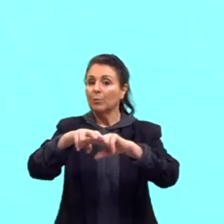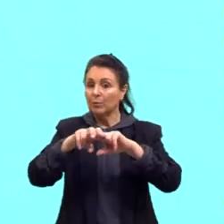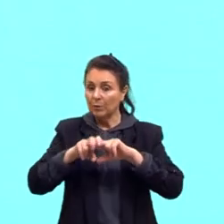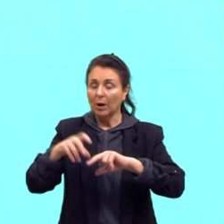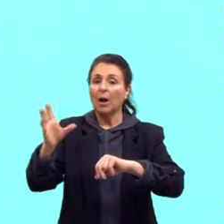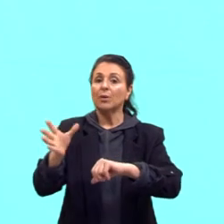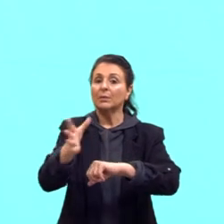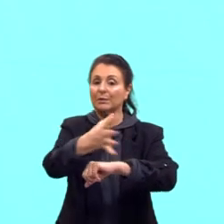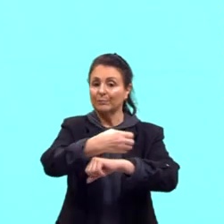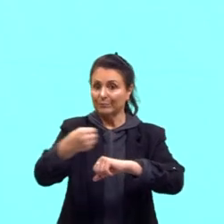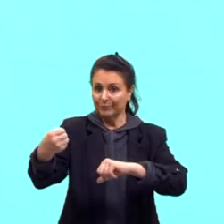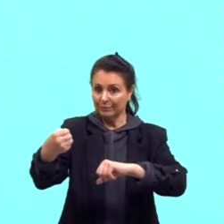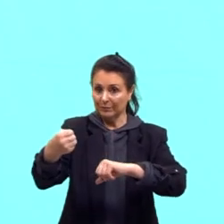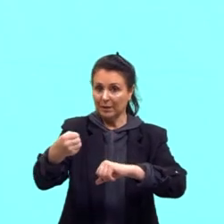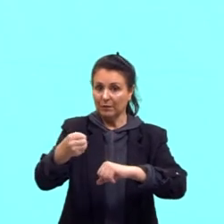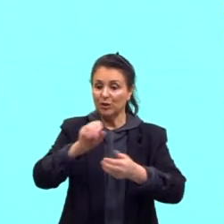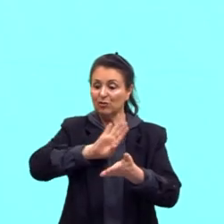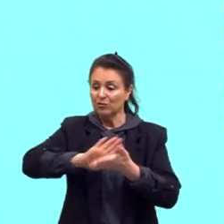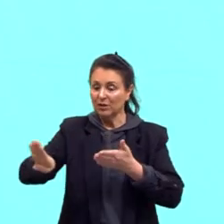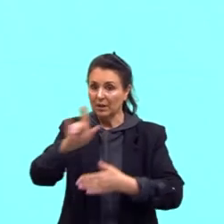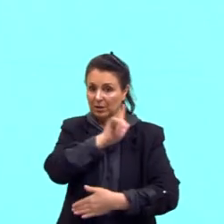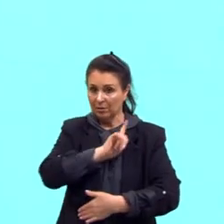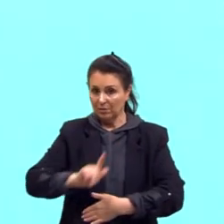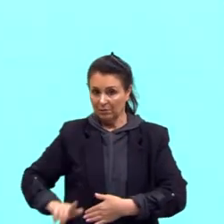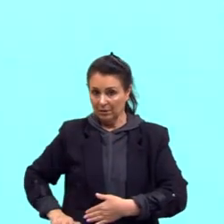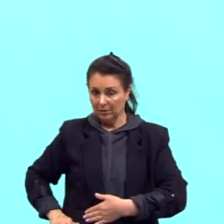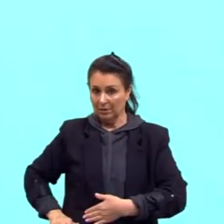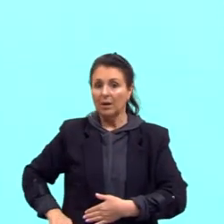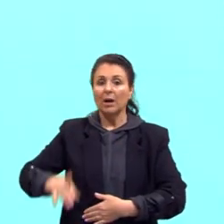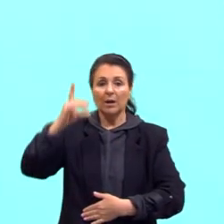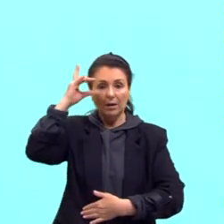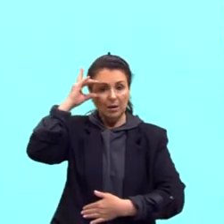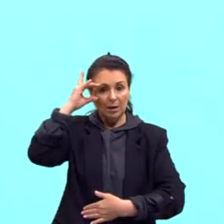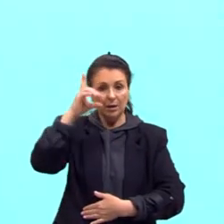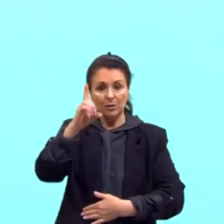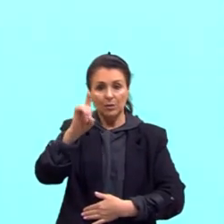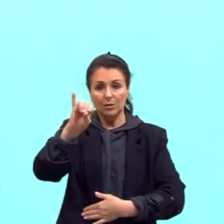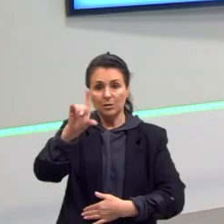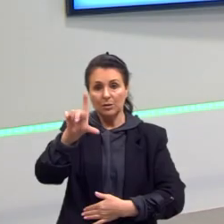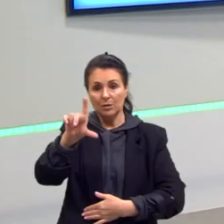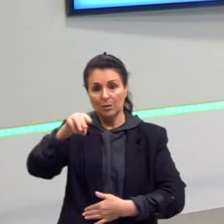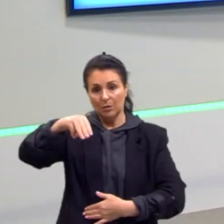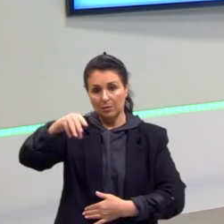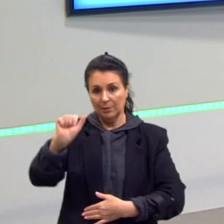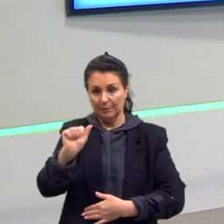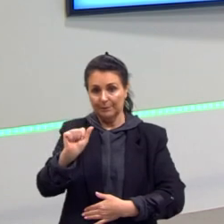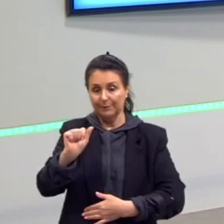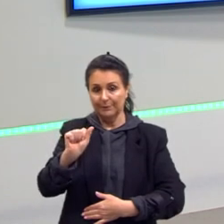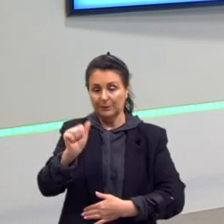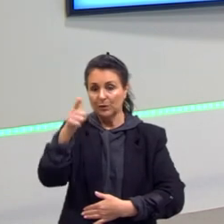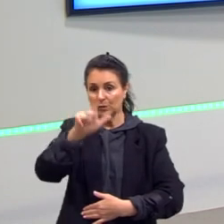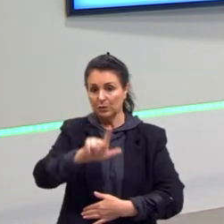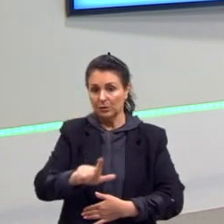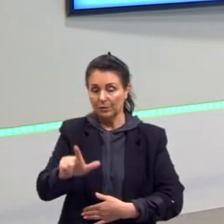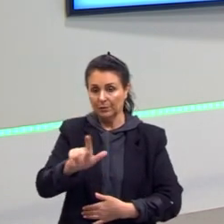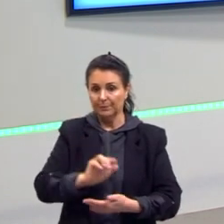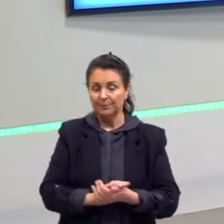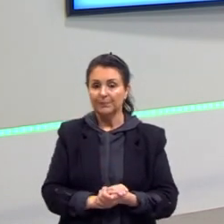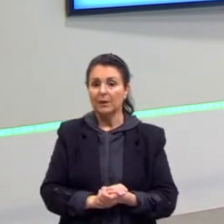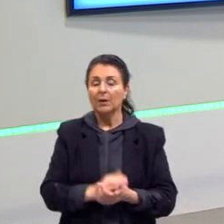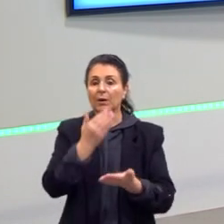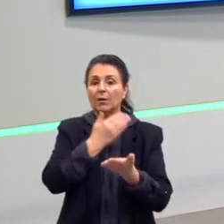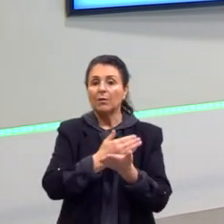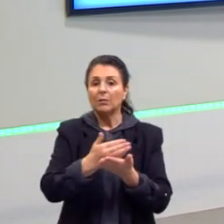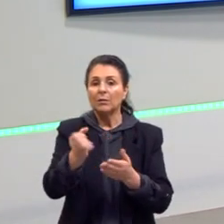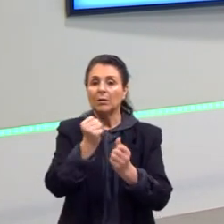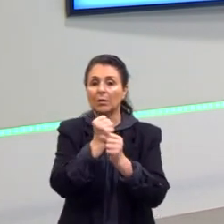a, a, a, a, a presidenta Dilma, tá, meninos e meninas? Lembra? A partir de